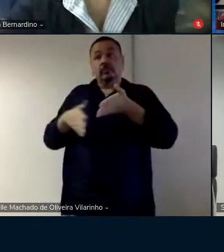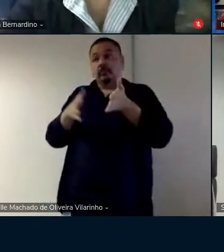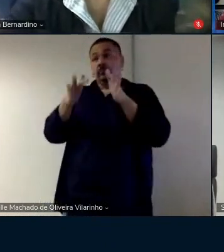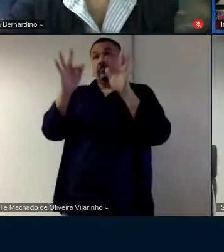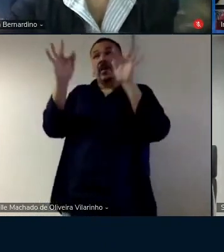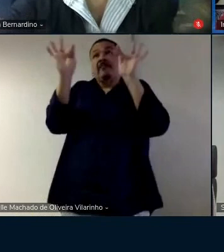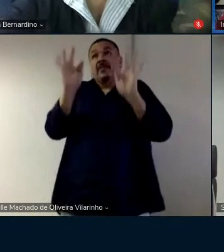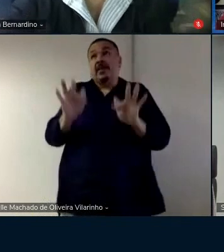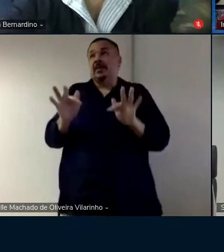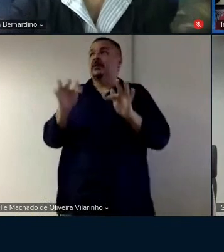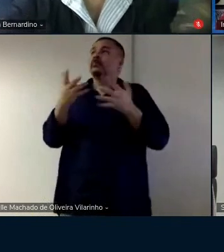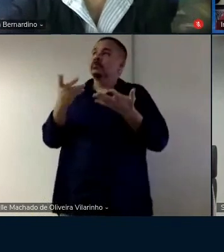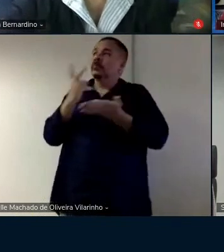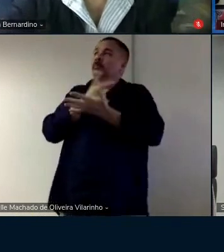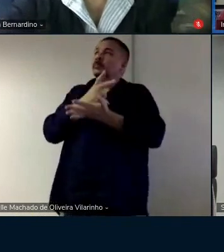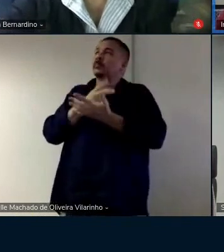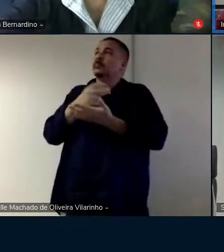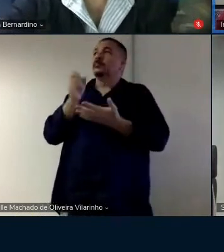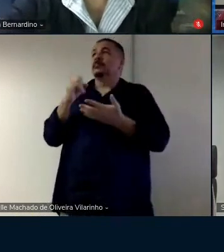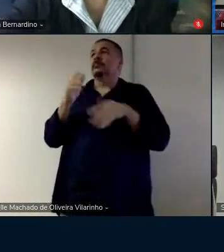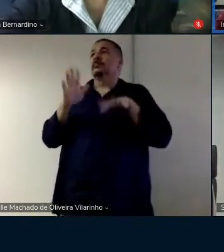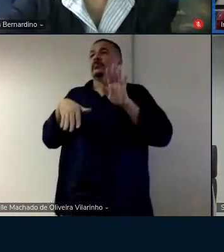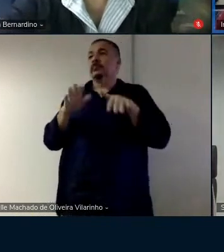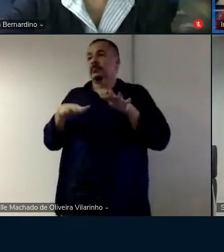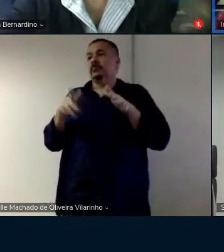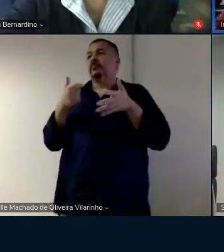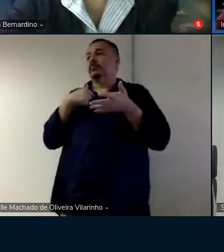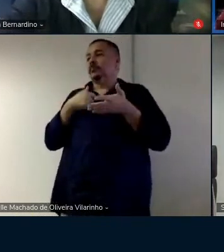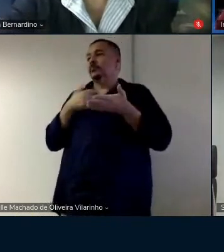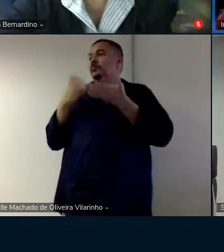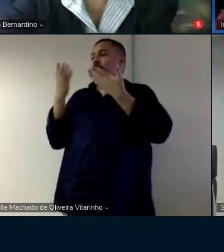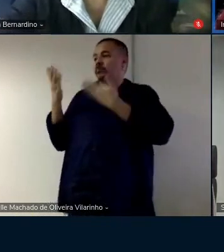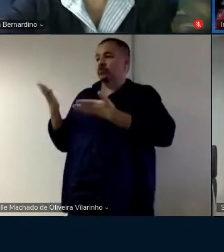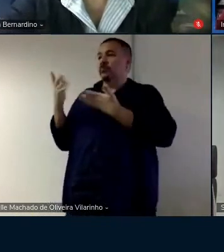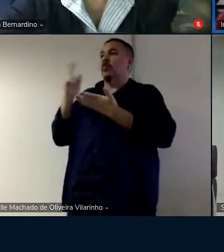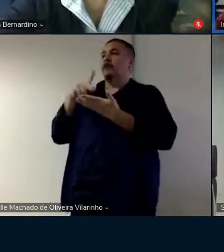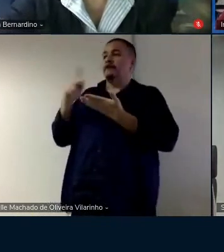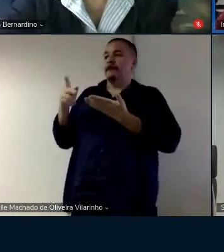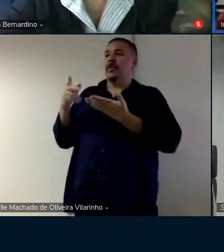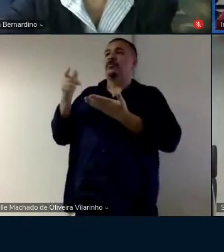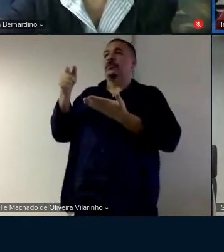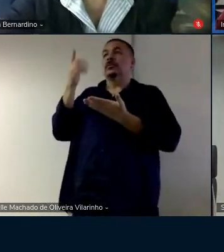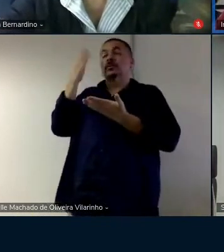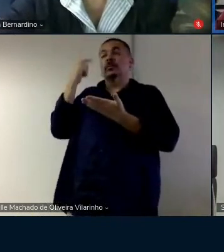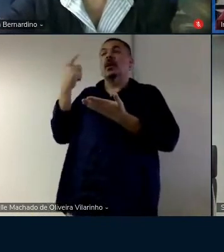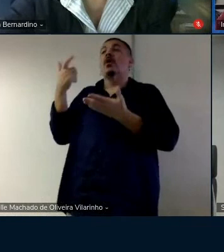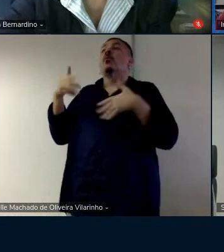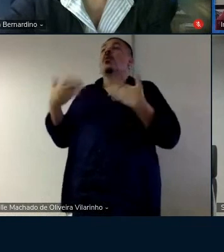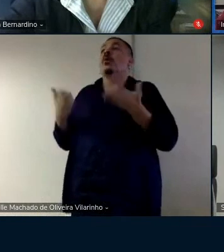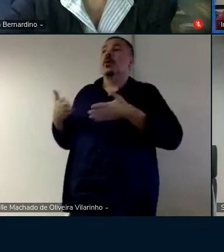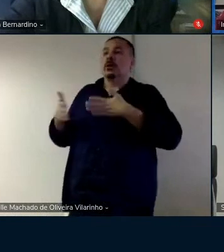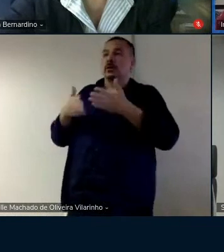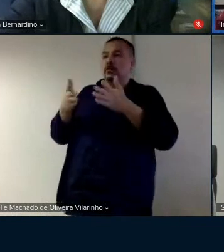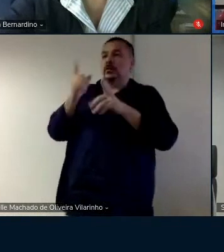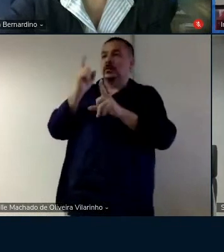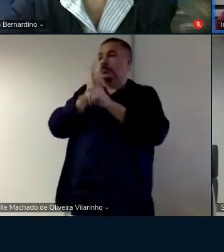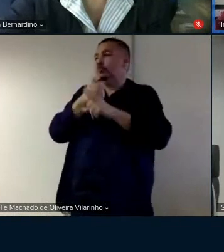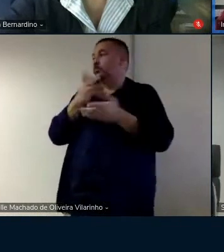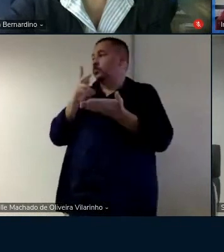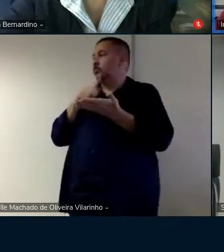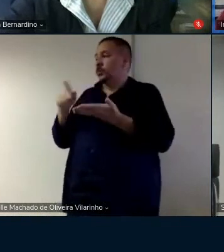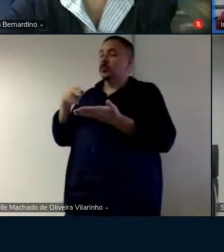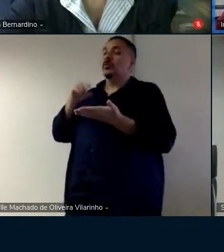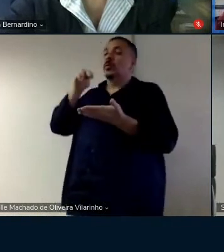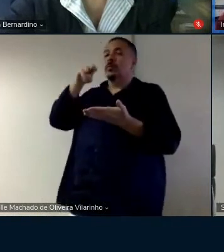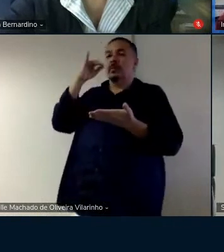feliz embora a gente tenha de realmente dar um respaldo para o professor para ele saber onde ele vai chegar então professora Michelle